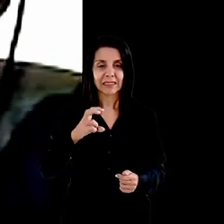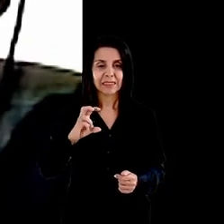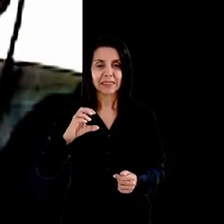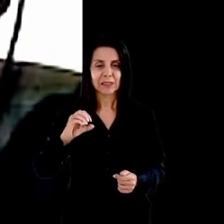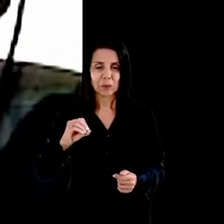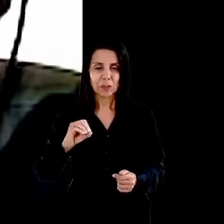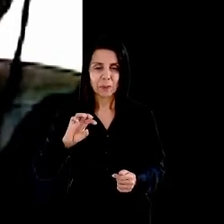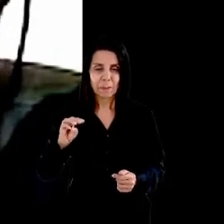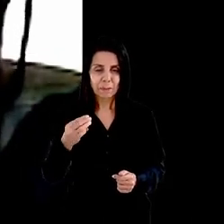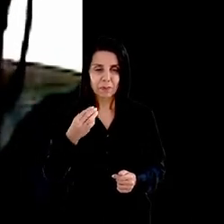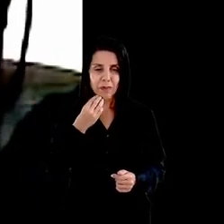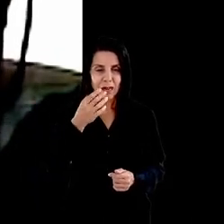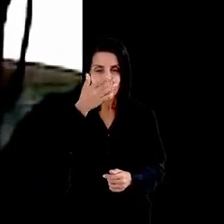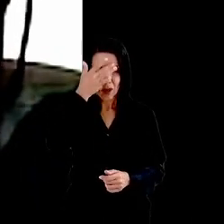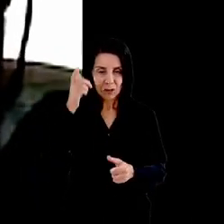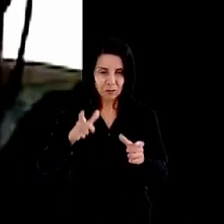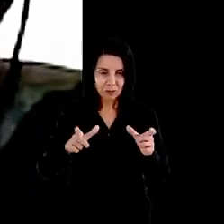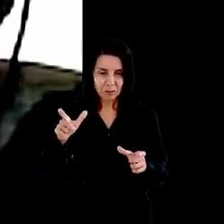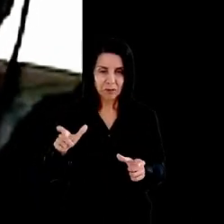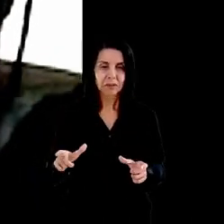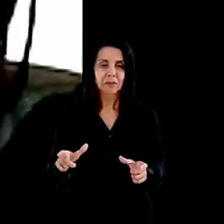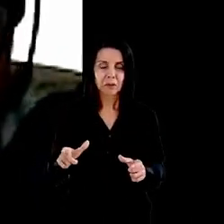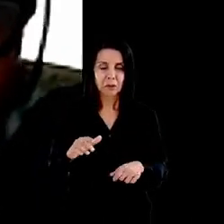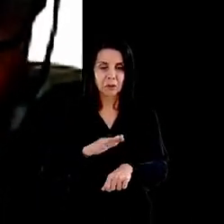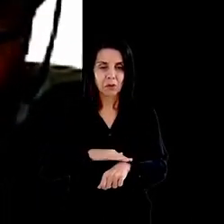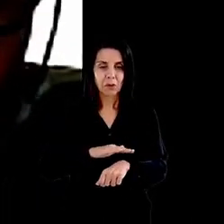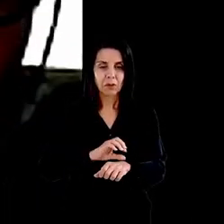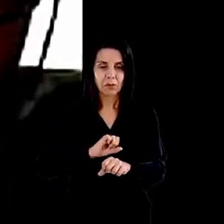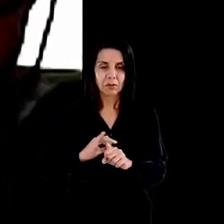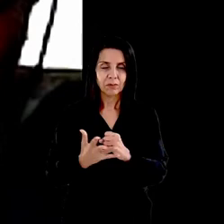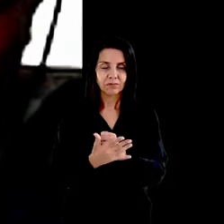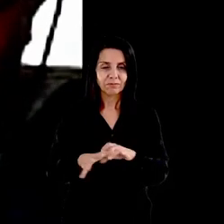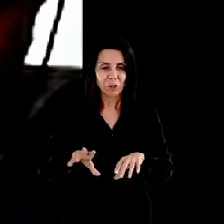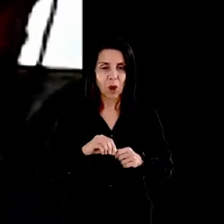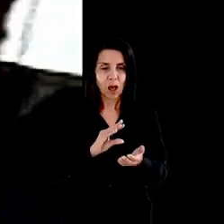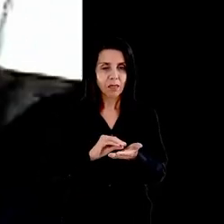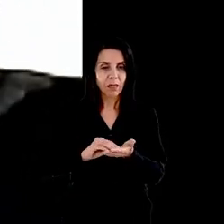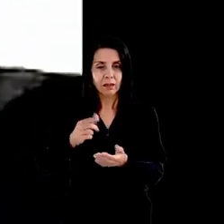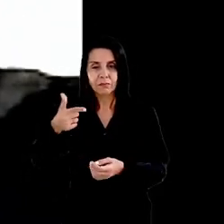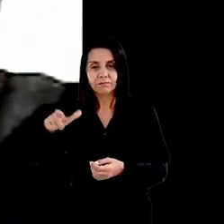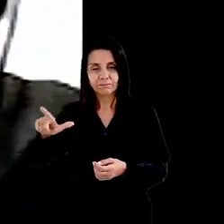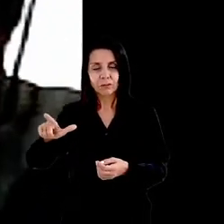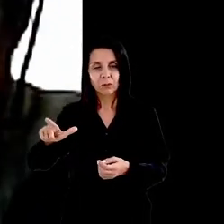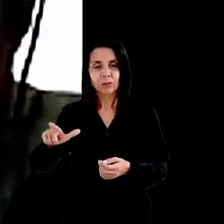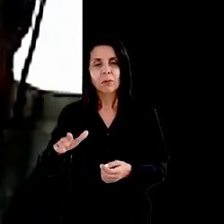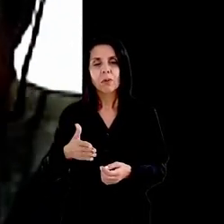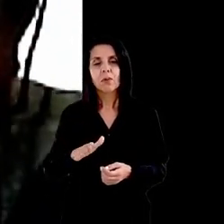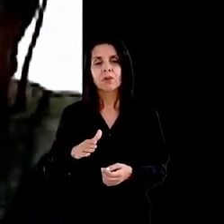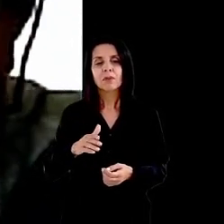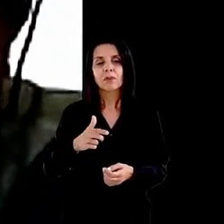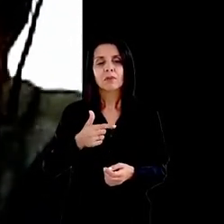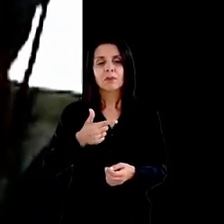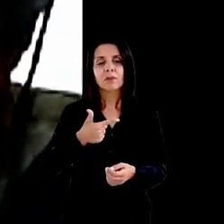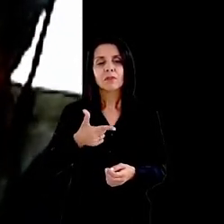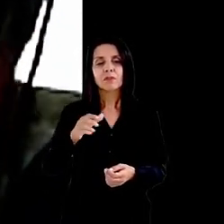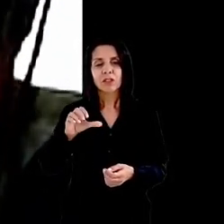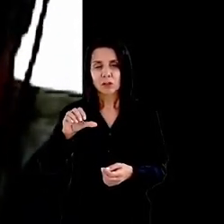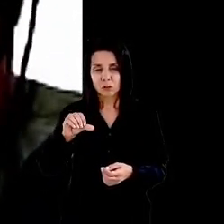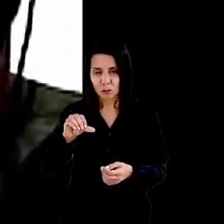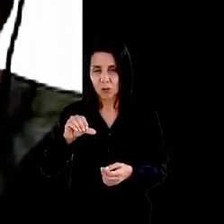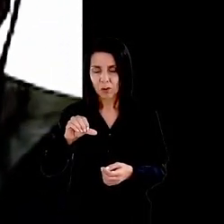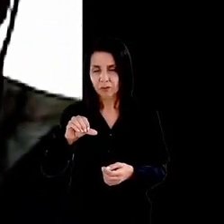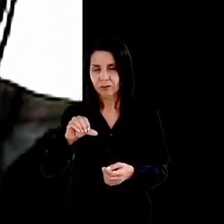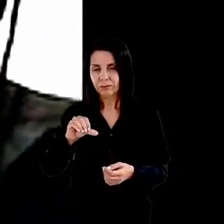pandemia covid-19 outro dado nos disse que aproximadamente 29.3% da população global